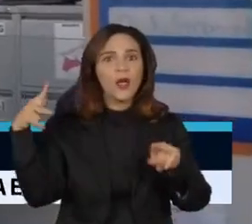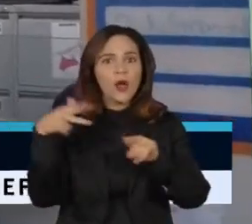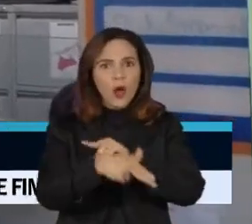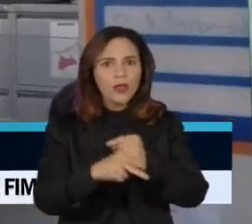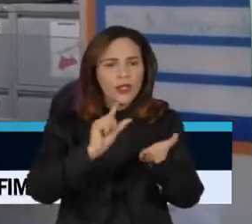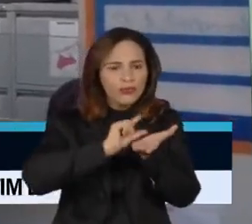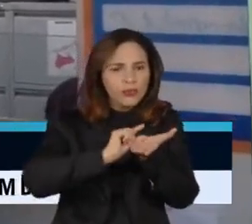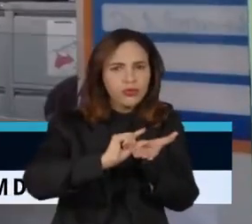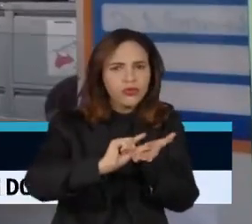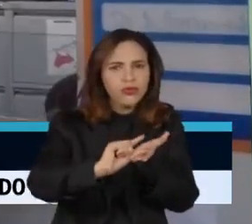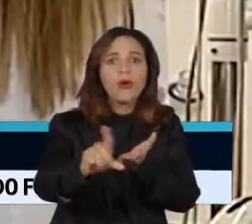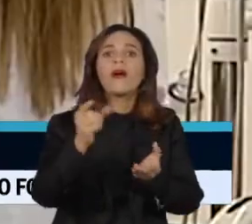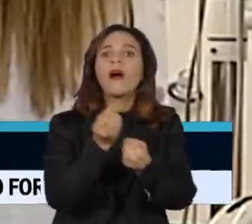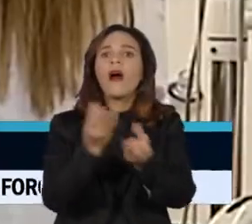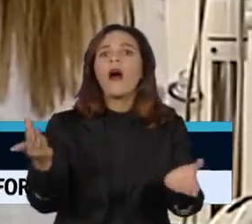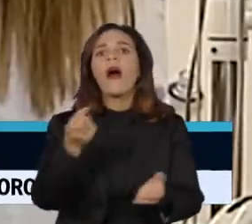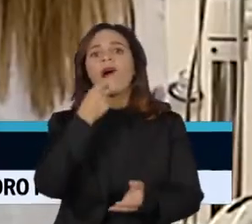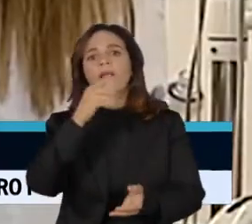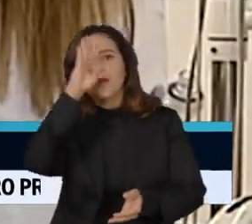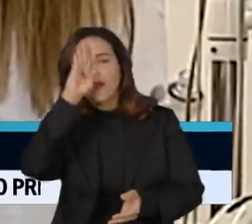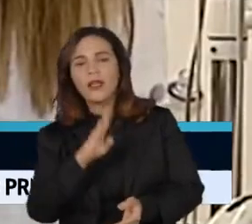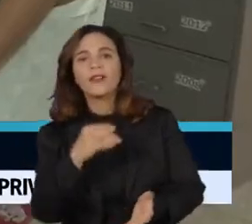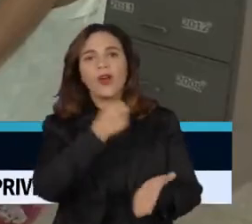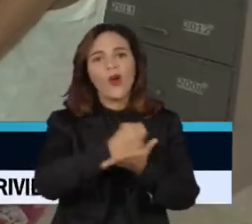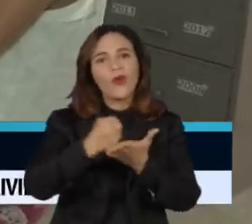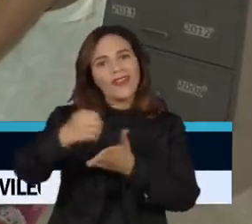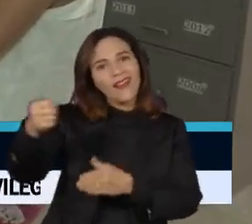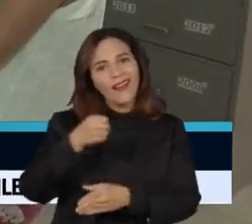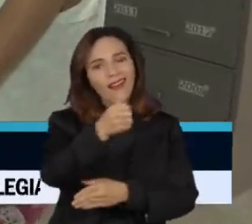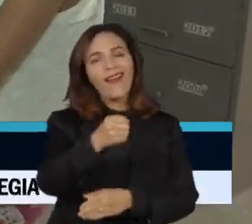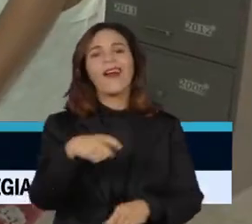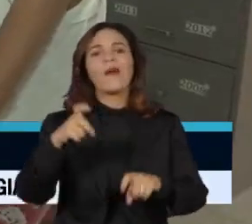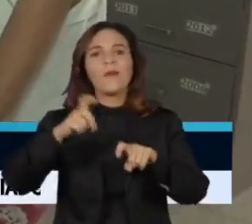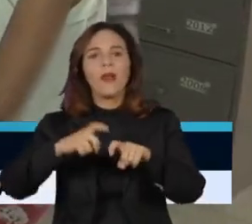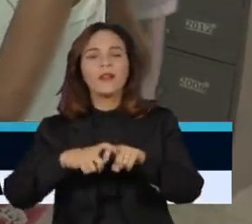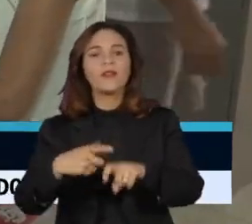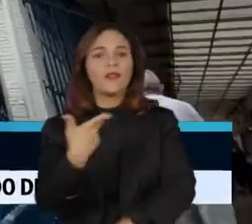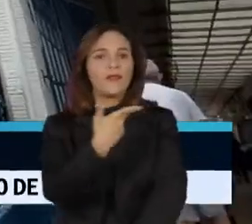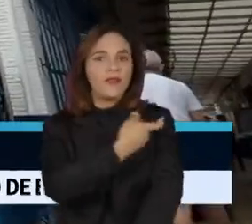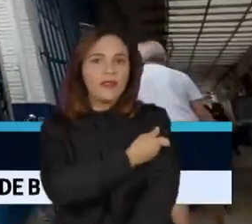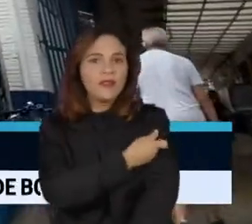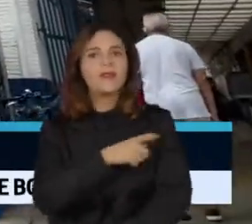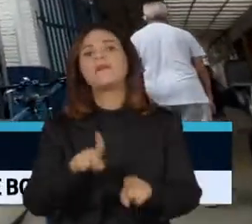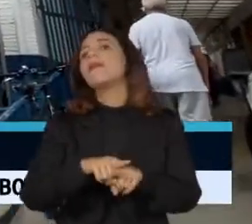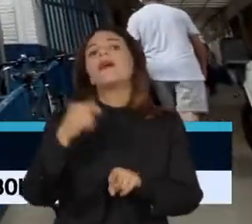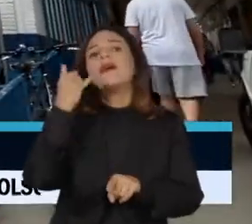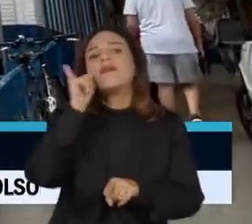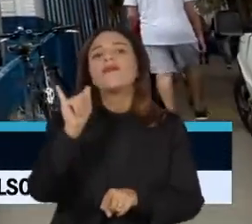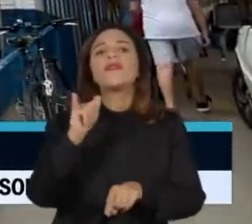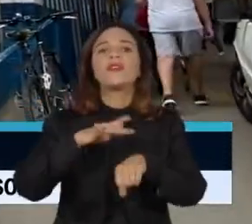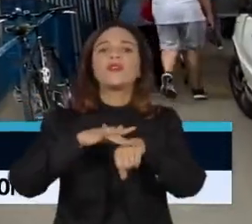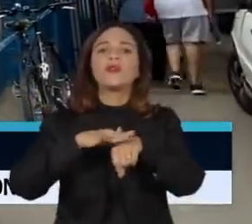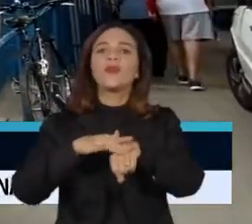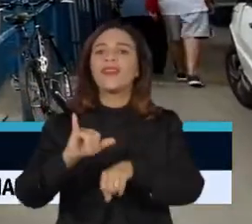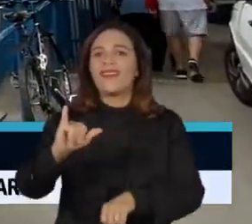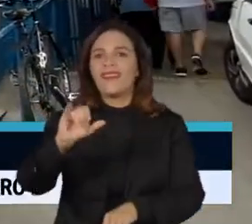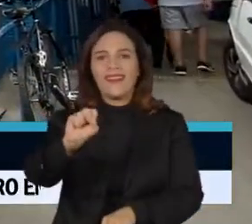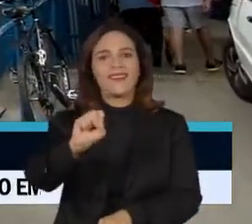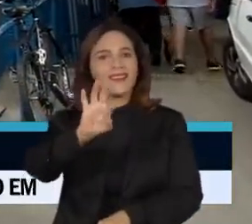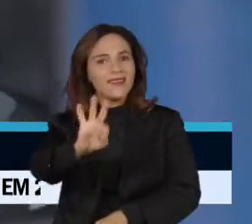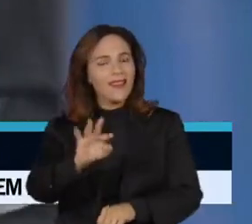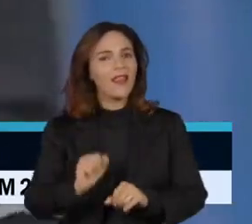distribuição dos remédios gratuitos. A contratação de médicos, vacinação, ações para prevenção e controle de infecções sexualmente